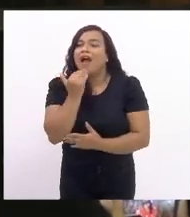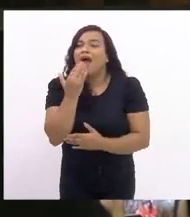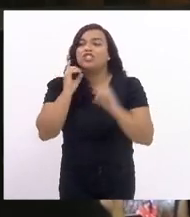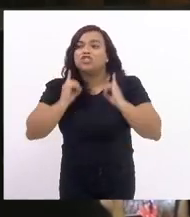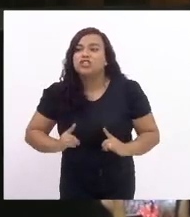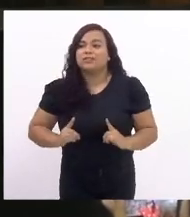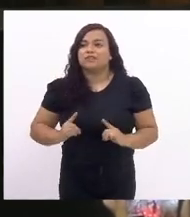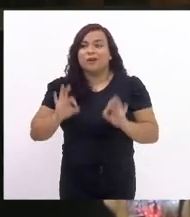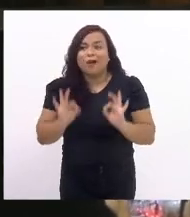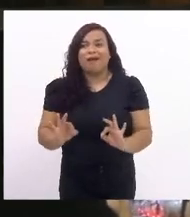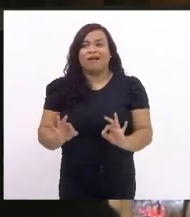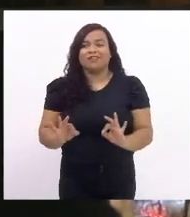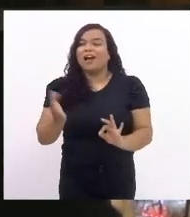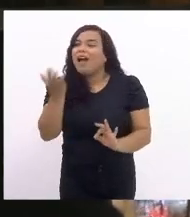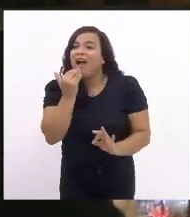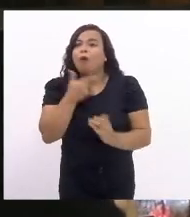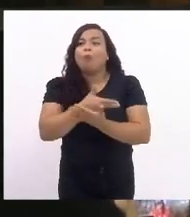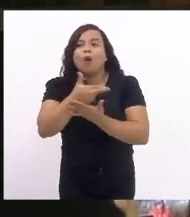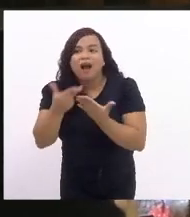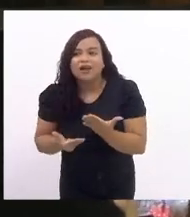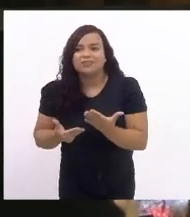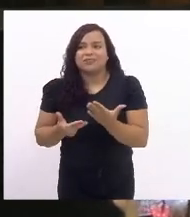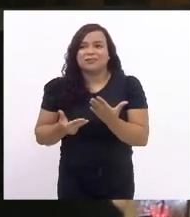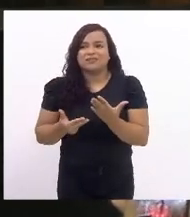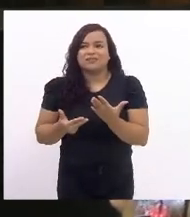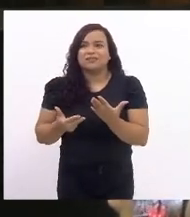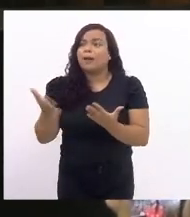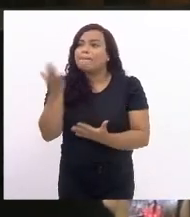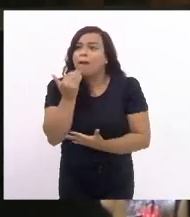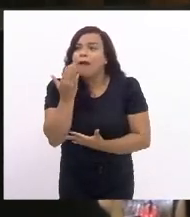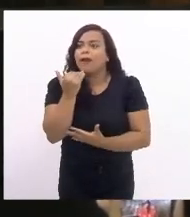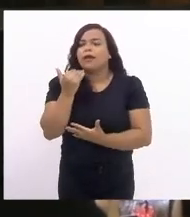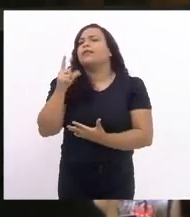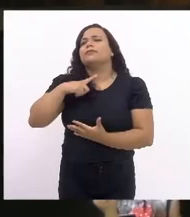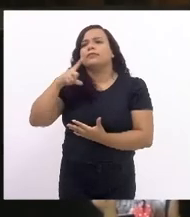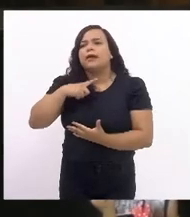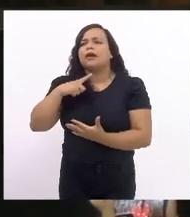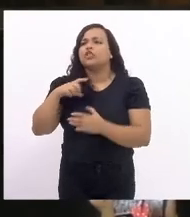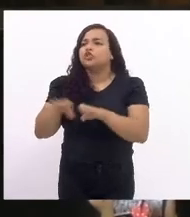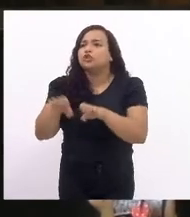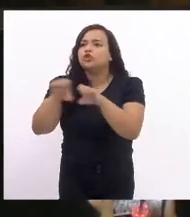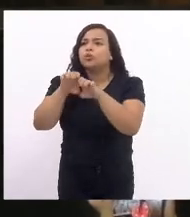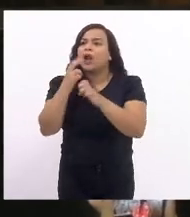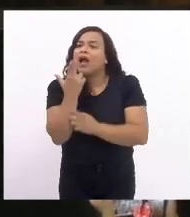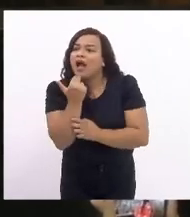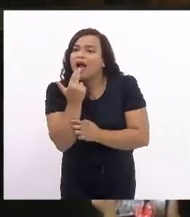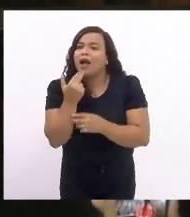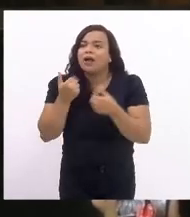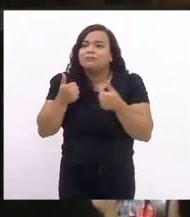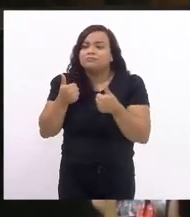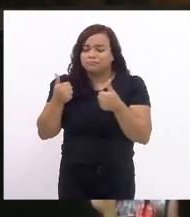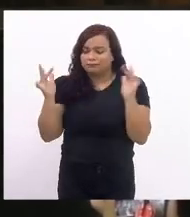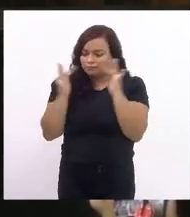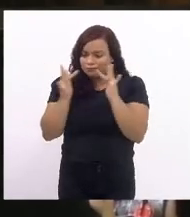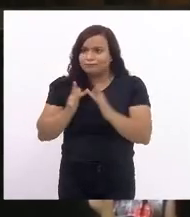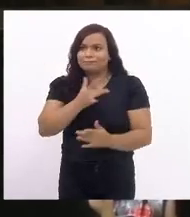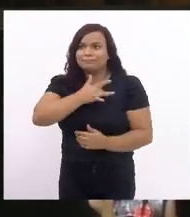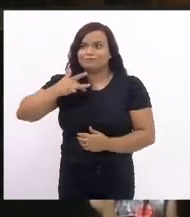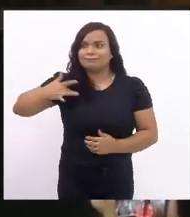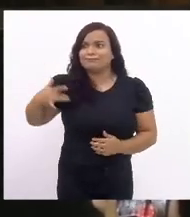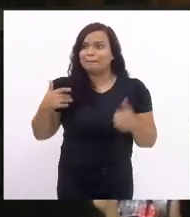digna, uma merenda com qualidade, uma merenda com uma grande estrutura nutricional, não apenas